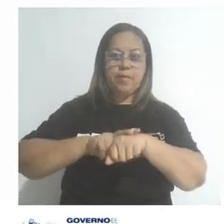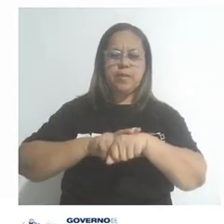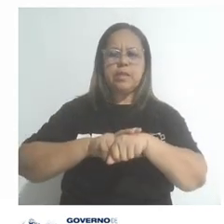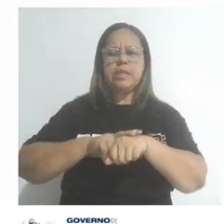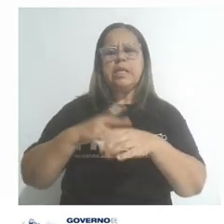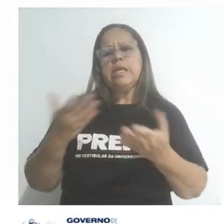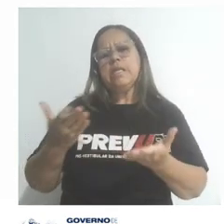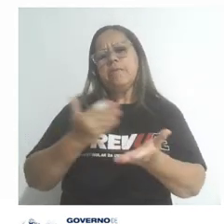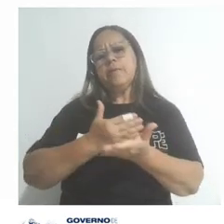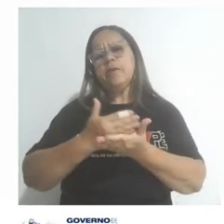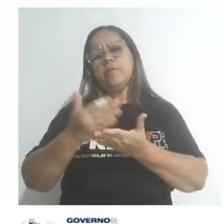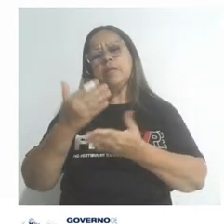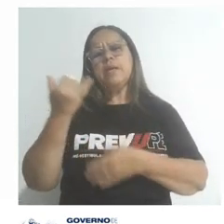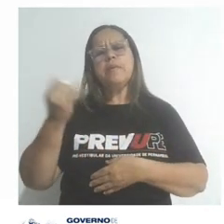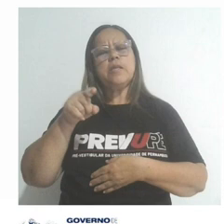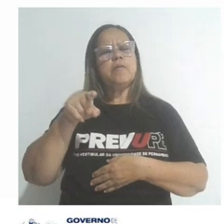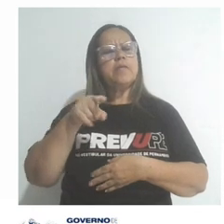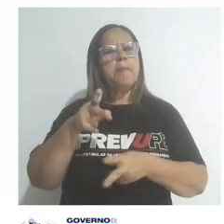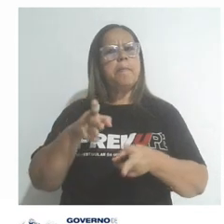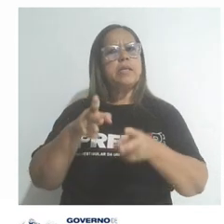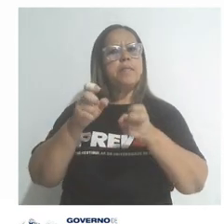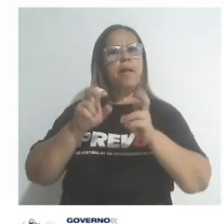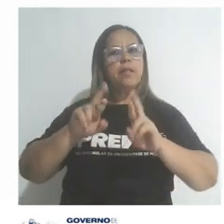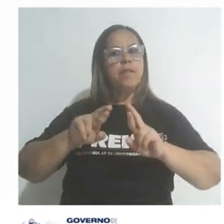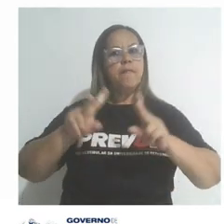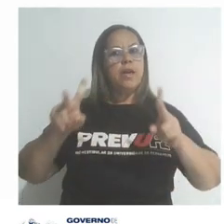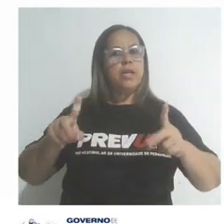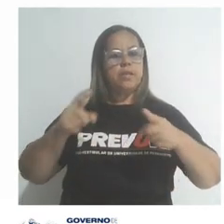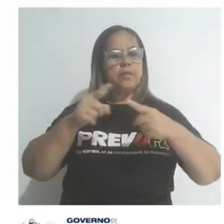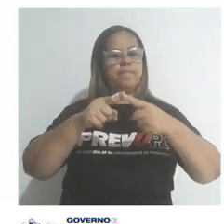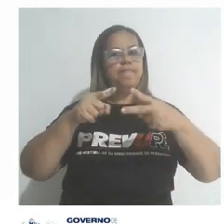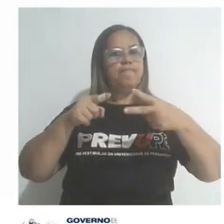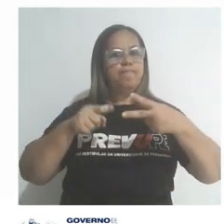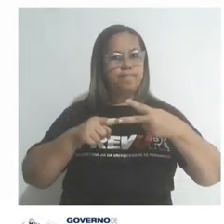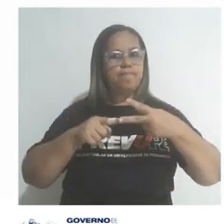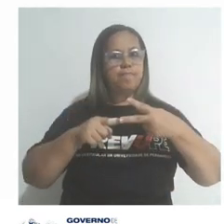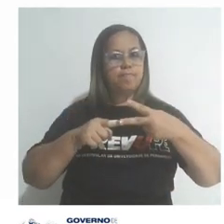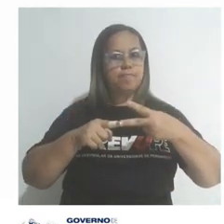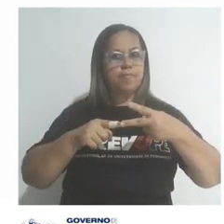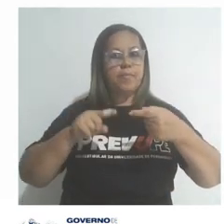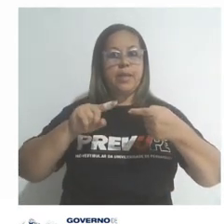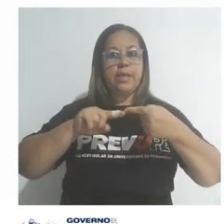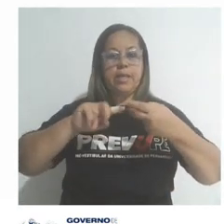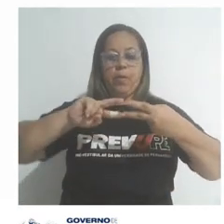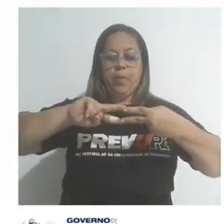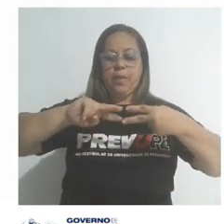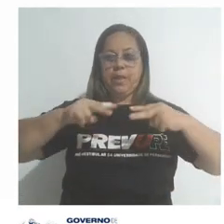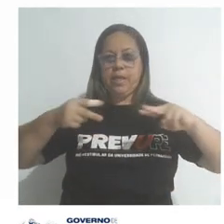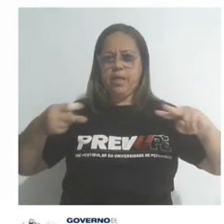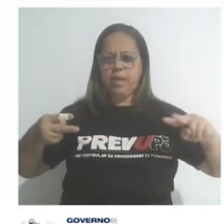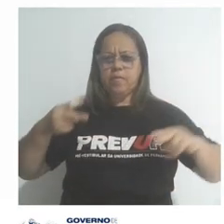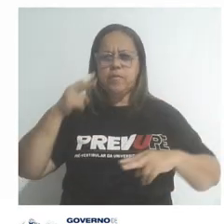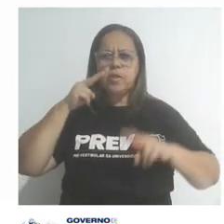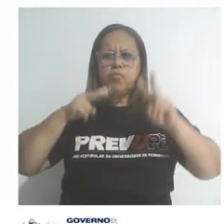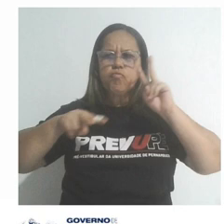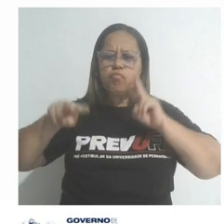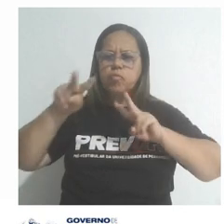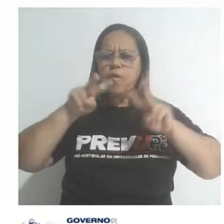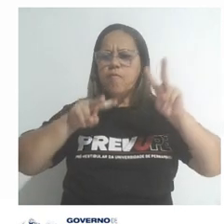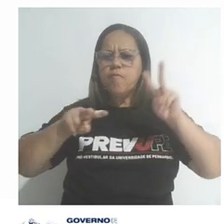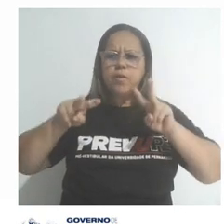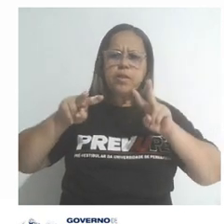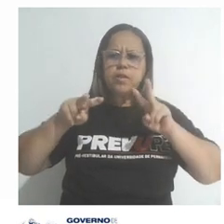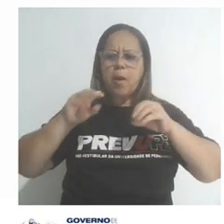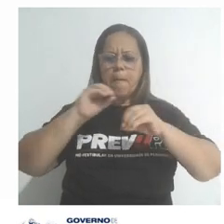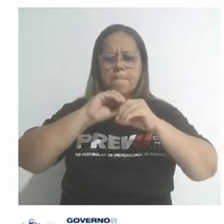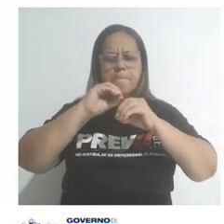Então, inicialmente, pessoal, é importante que vocês percebam a diferença dessas duas moléculas, onde o DNA, como vocês estão observando aí em cima, é